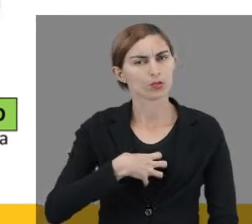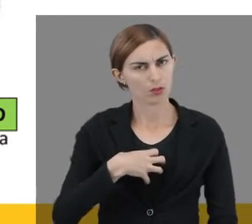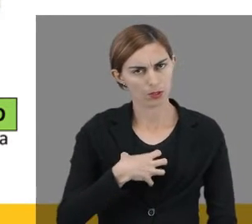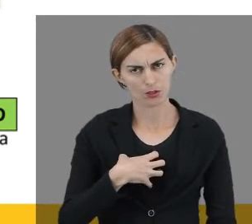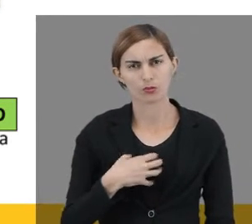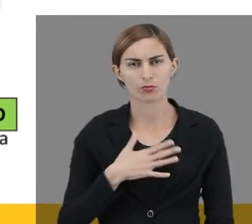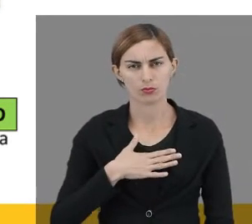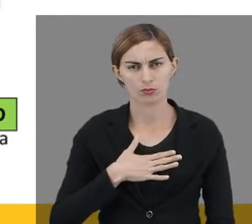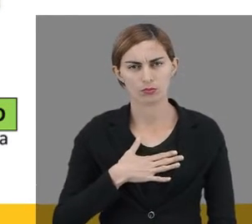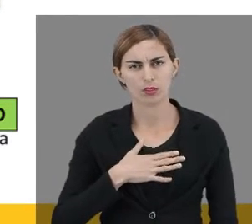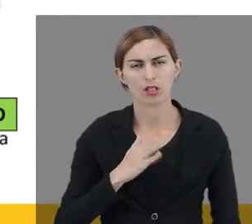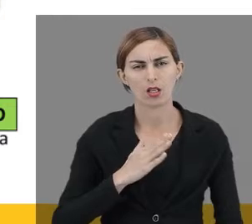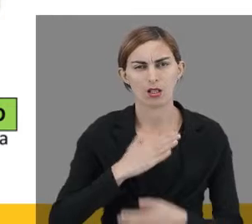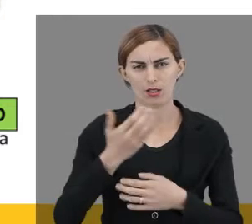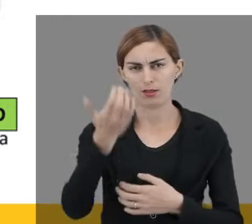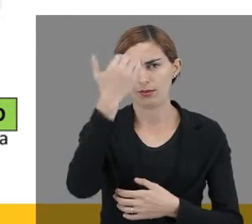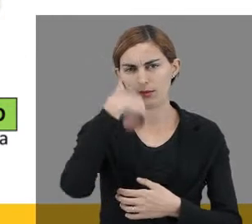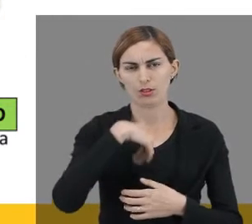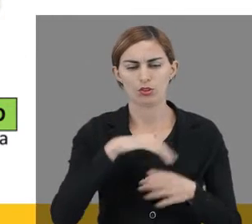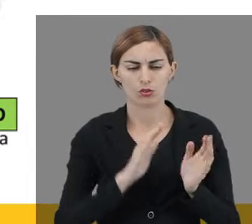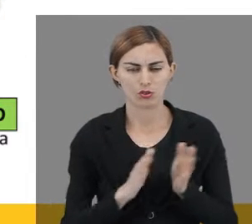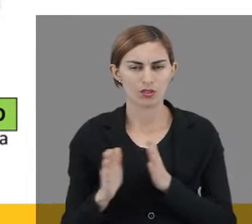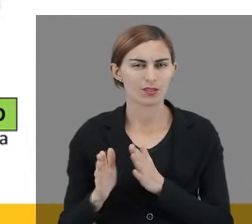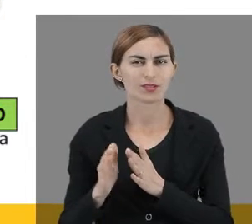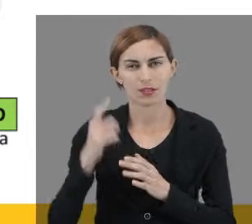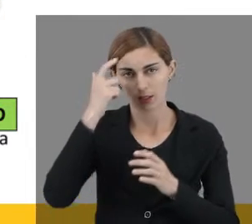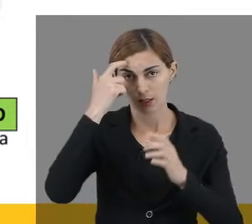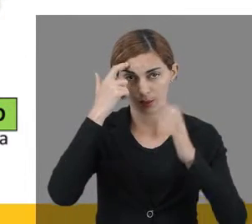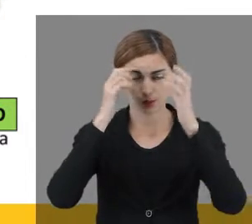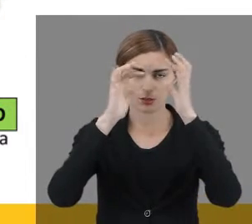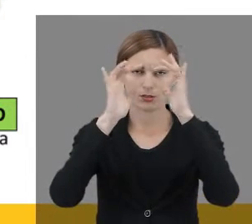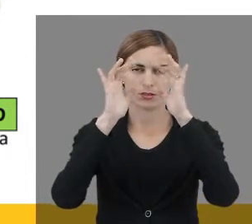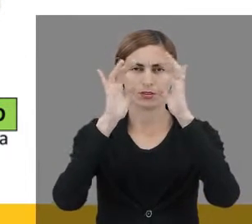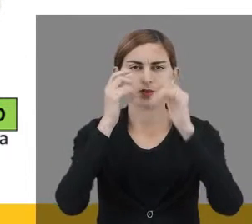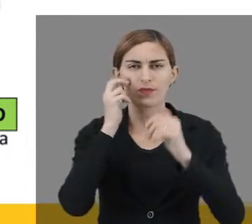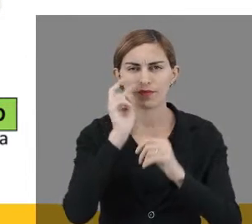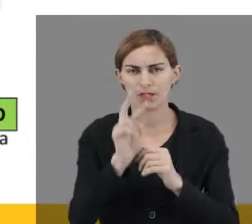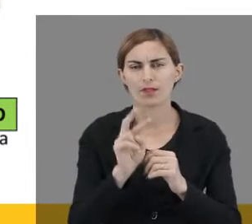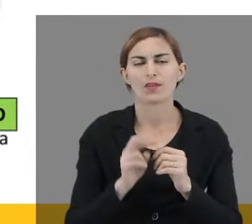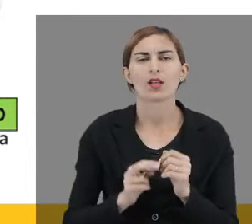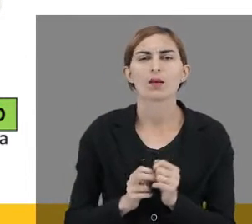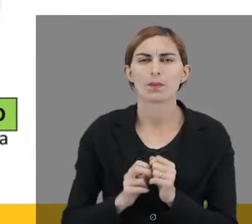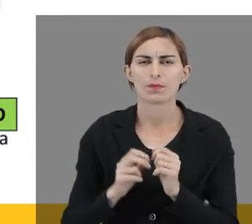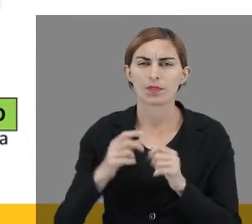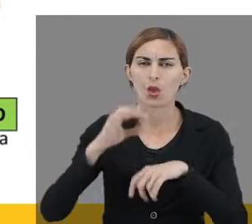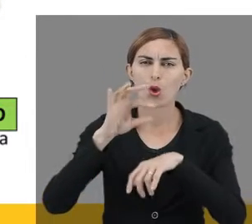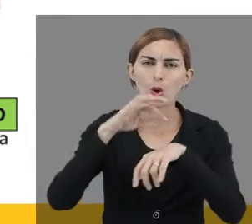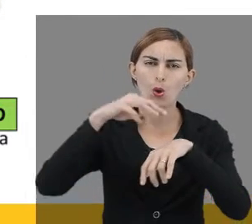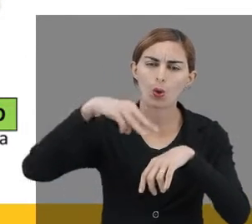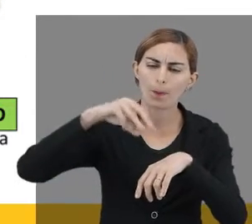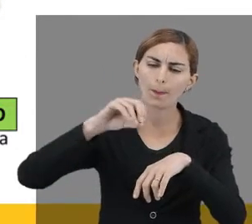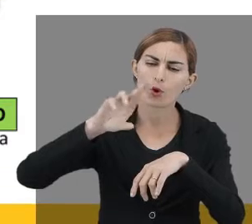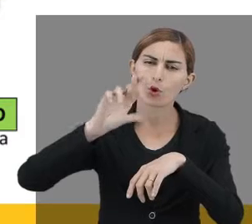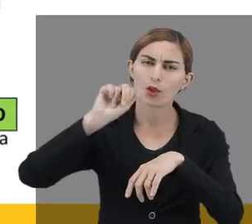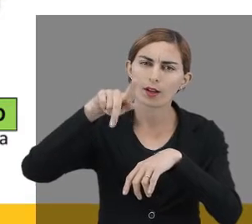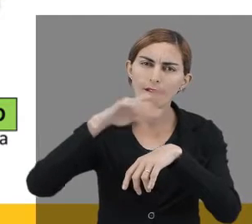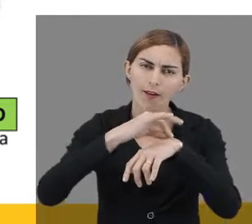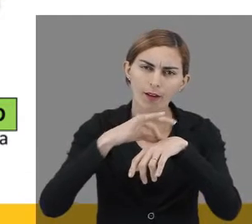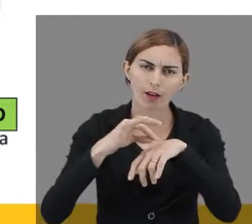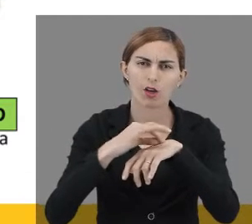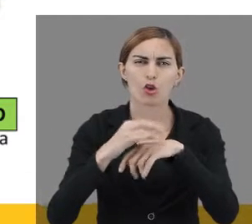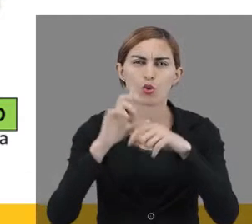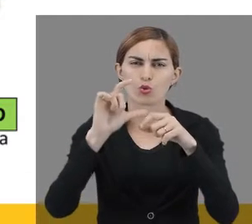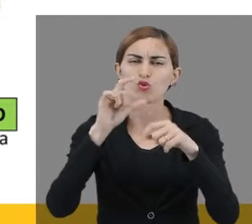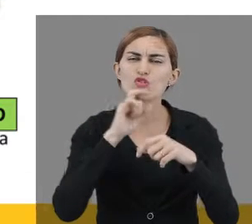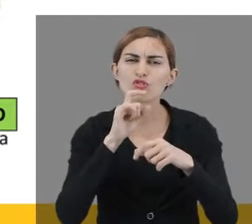sentindo. Então ela entra, ela é organizada na nossa cabeça. Então vamos ver. Nós vemos aqui um morango, cubos de